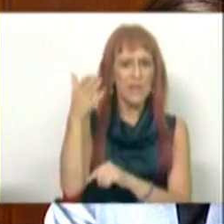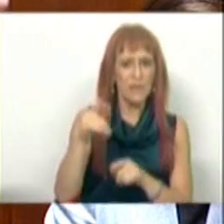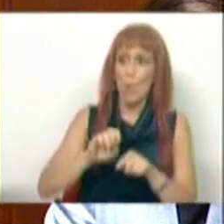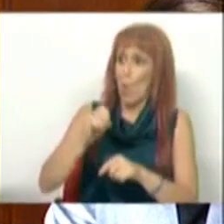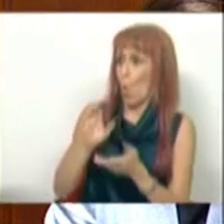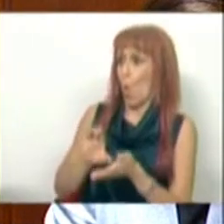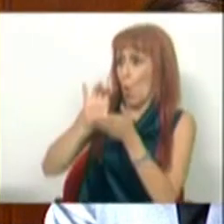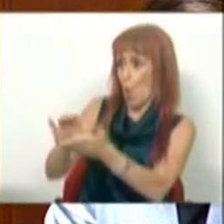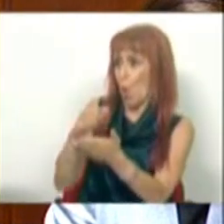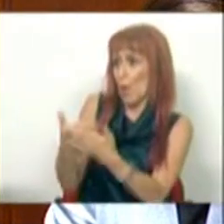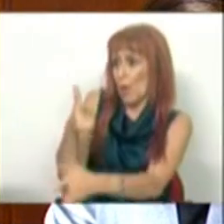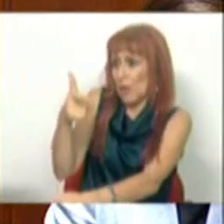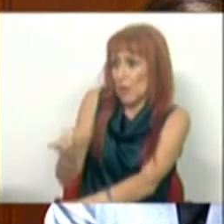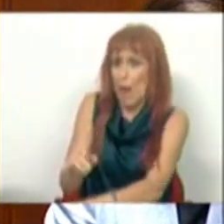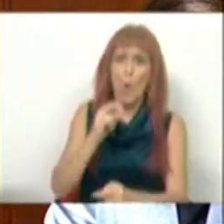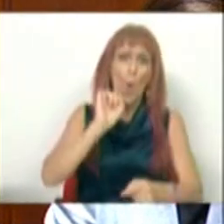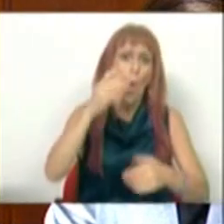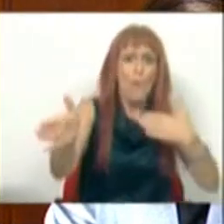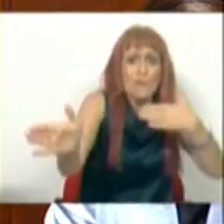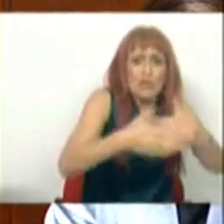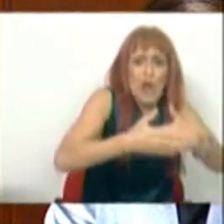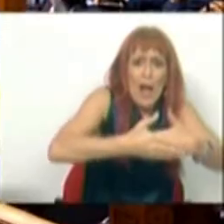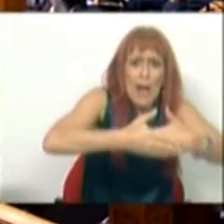Ou intervencionávamos a TAP ou ela fechava.